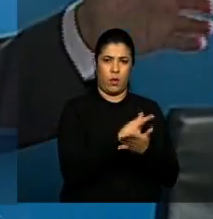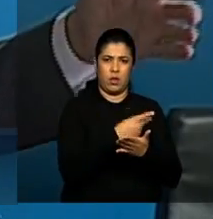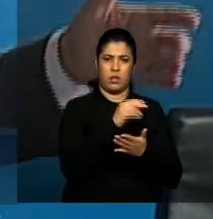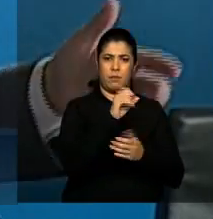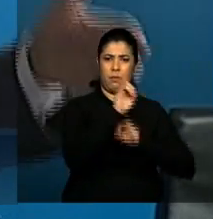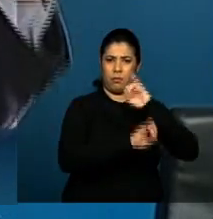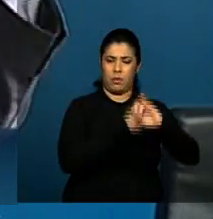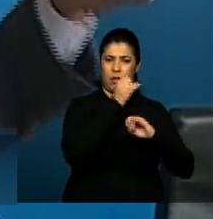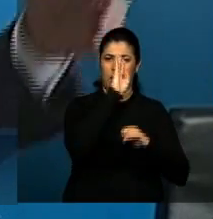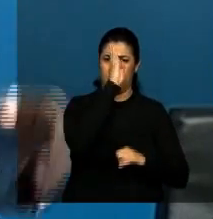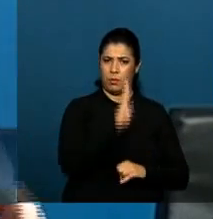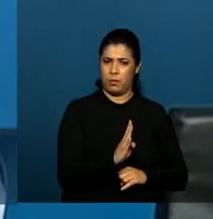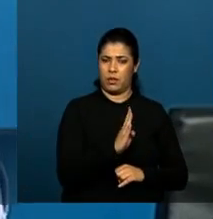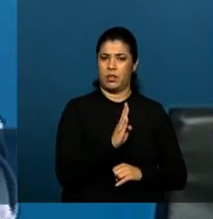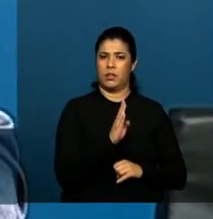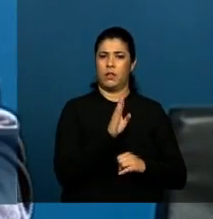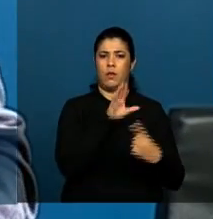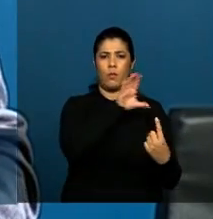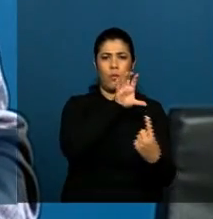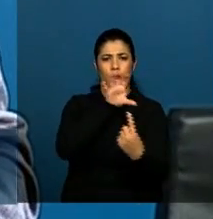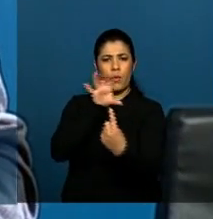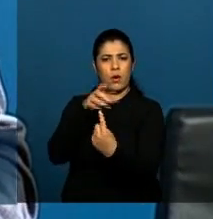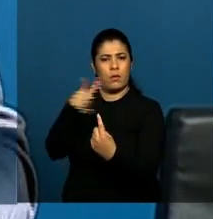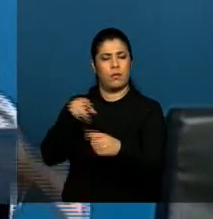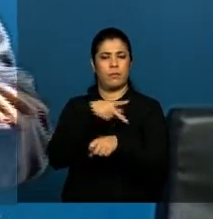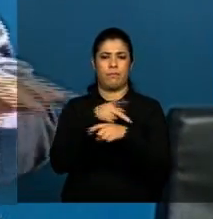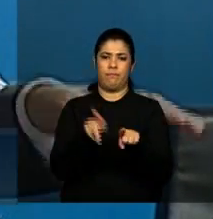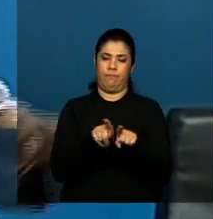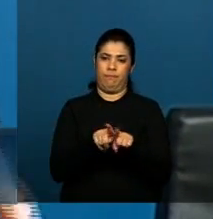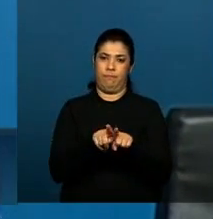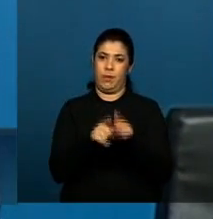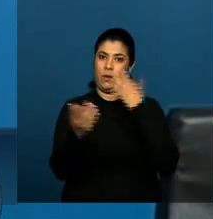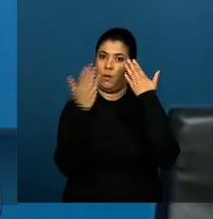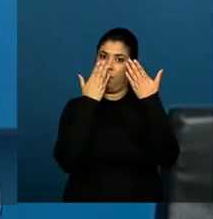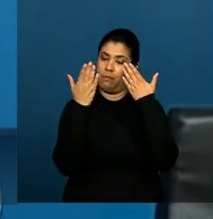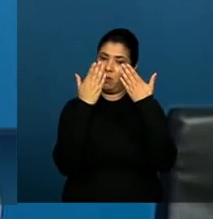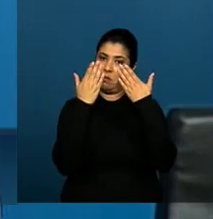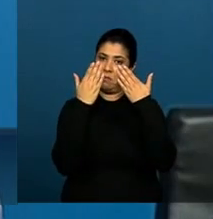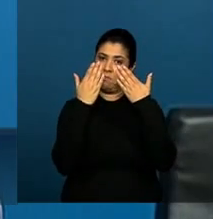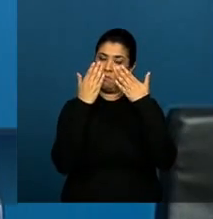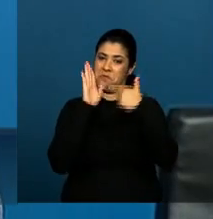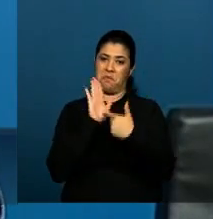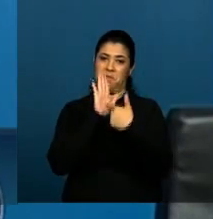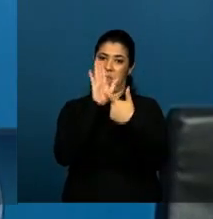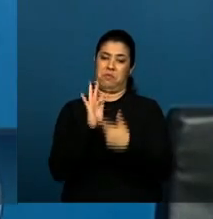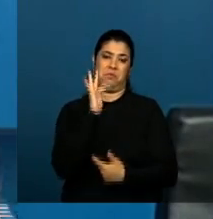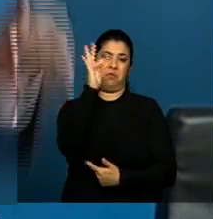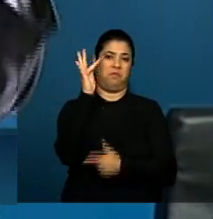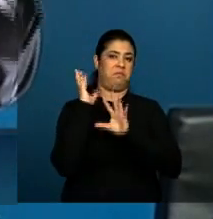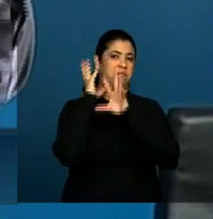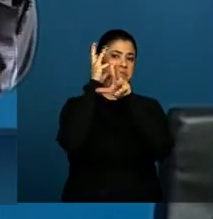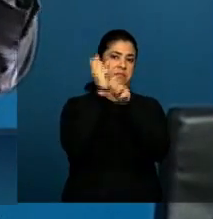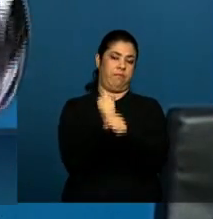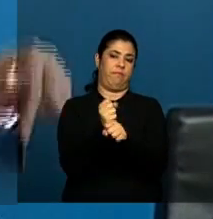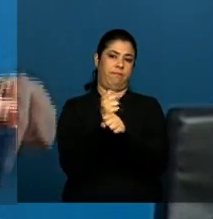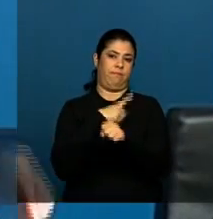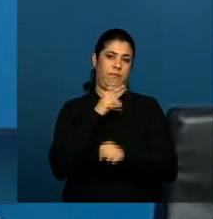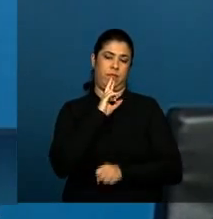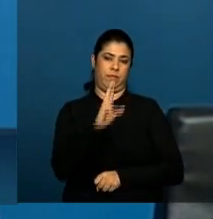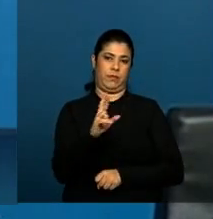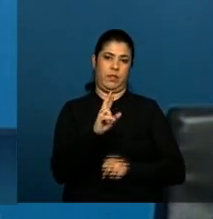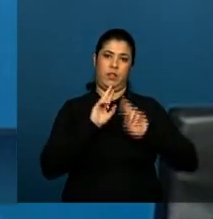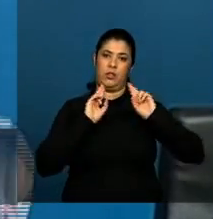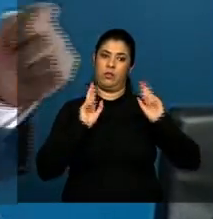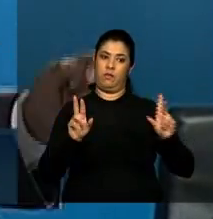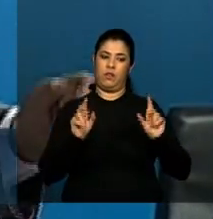dimensão que influenciou o Código Civil Napoleônico no passado, a história o dirá. Mas um fato é verdade. A diferença substantiva entre os